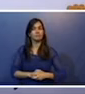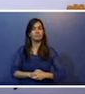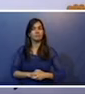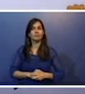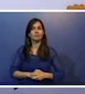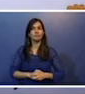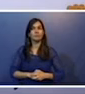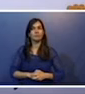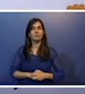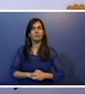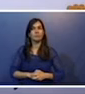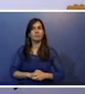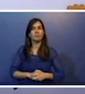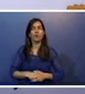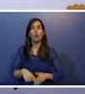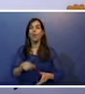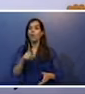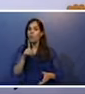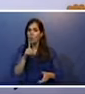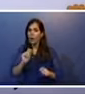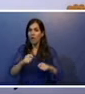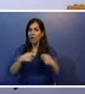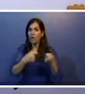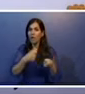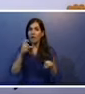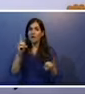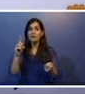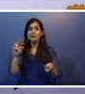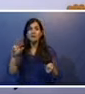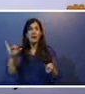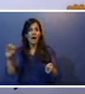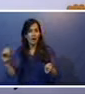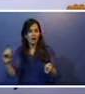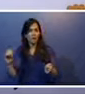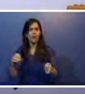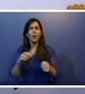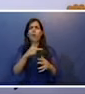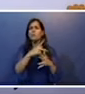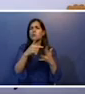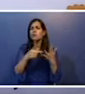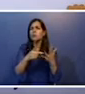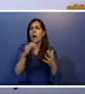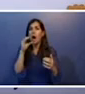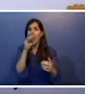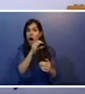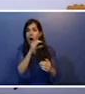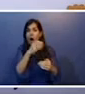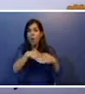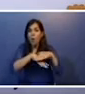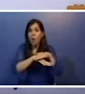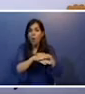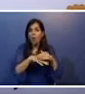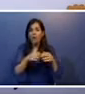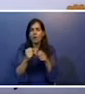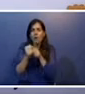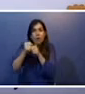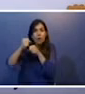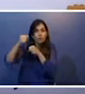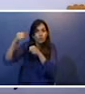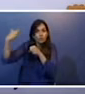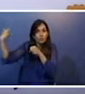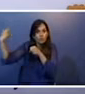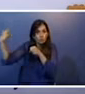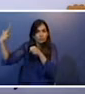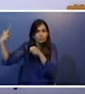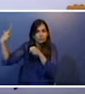Uma vela para Dário. Dário vem apressado, guarda a chuva no braço esquerdo.